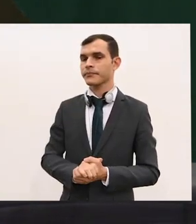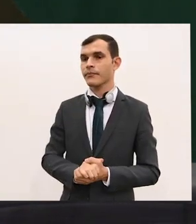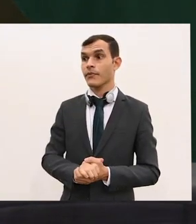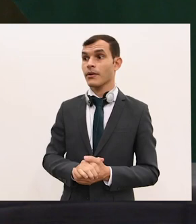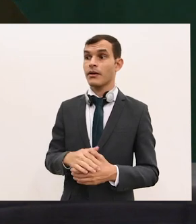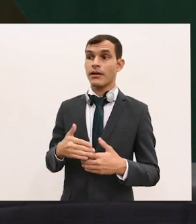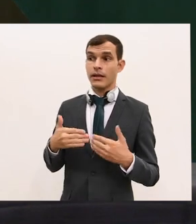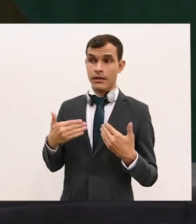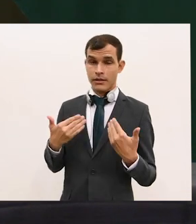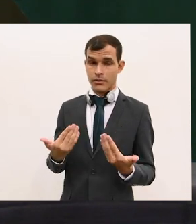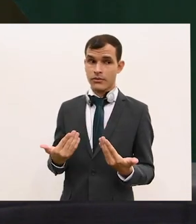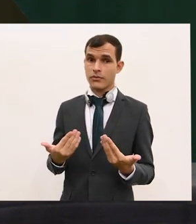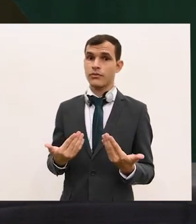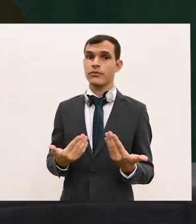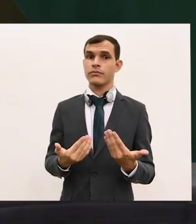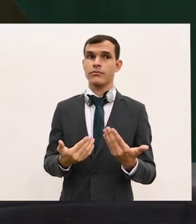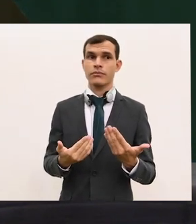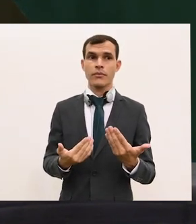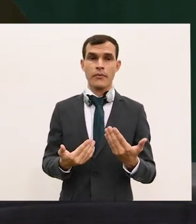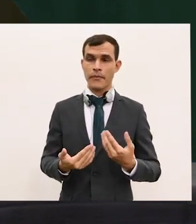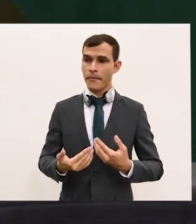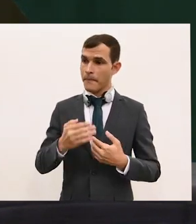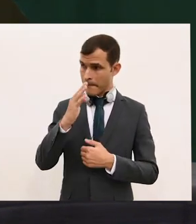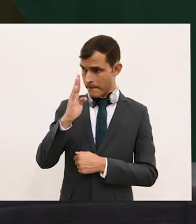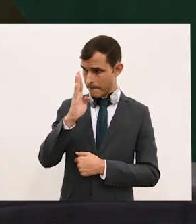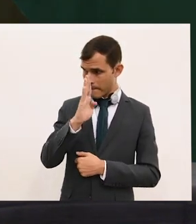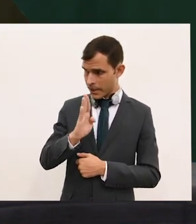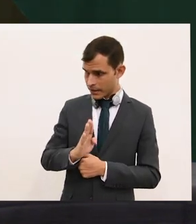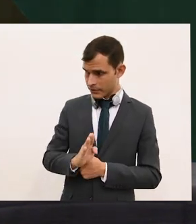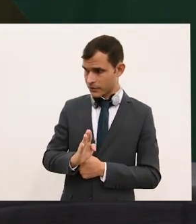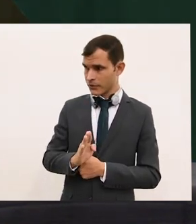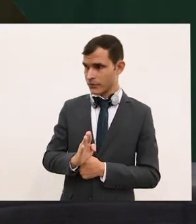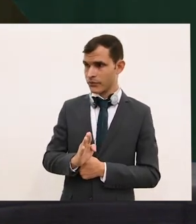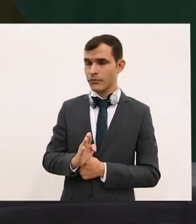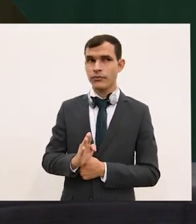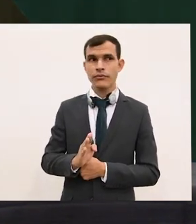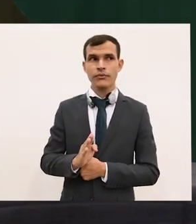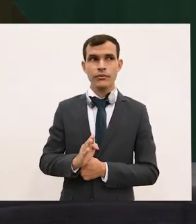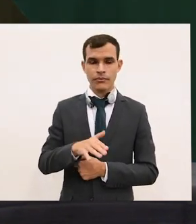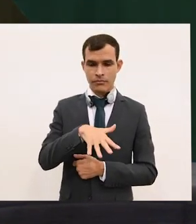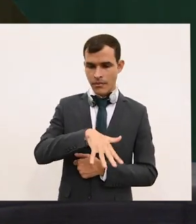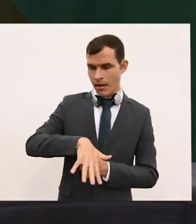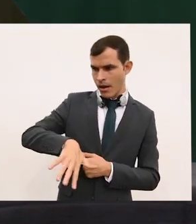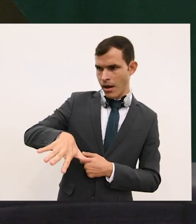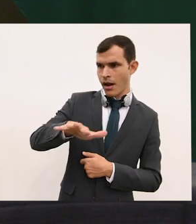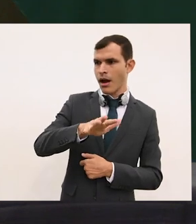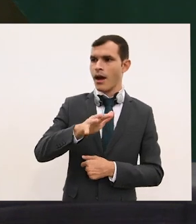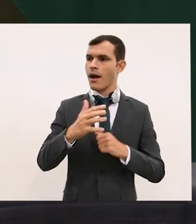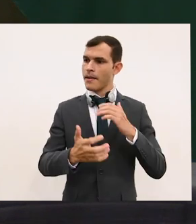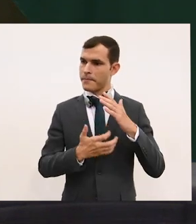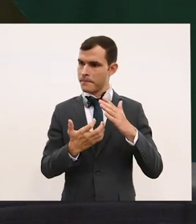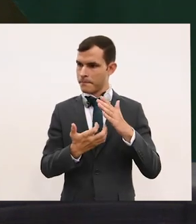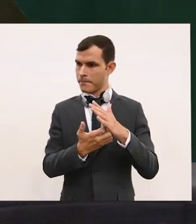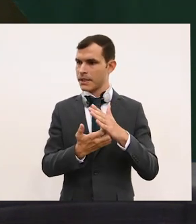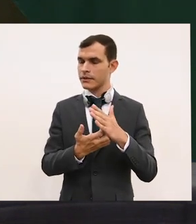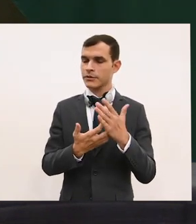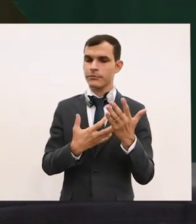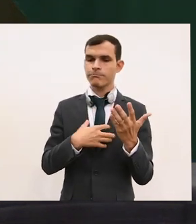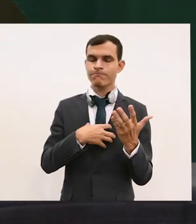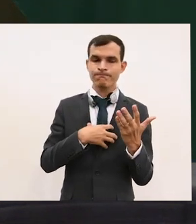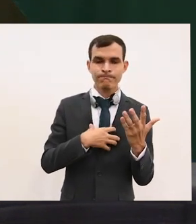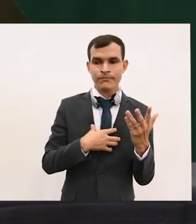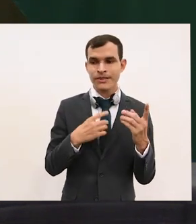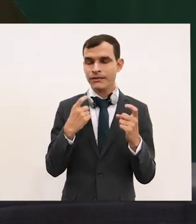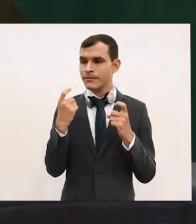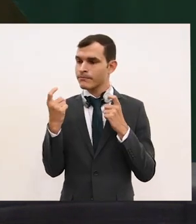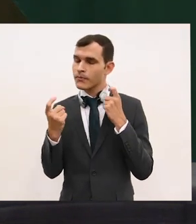Nós estamos aqui no Brasil, pelo menos o setor empresarial, também o governo, muito preocupados com